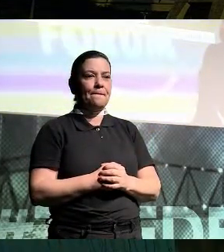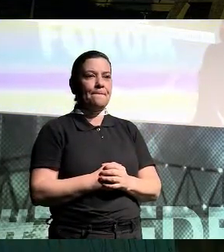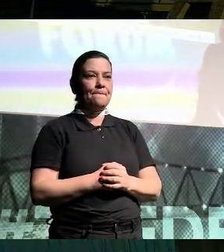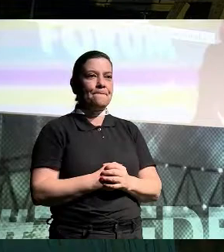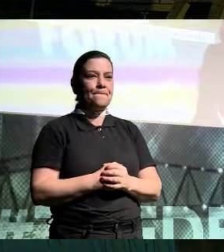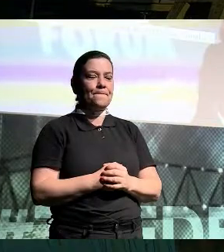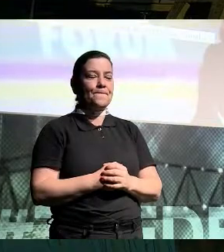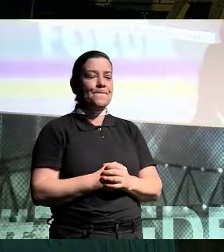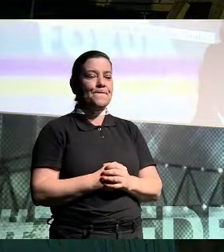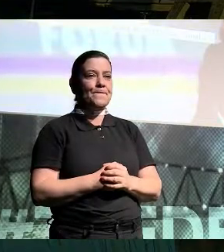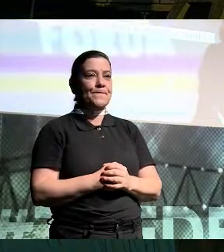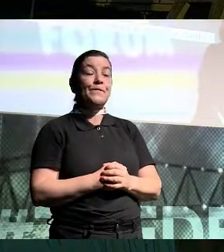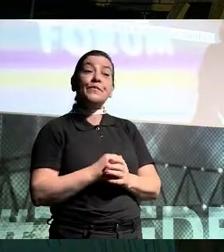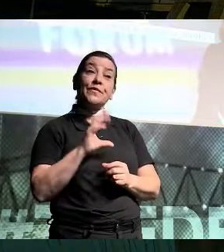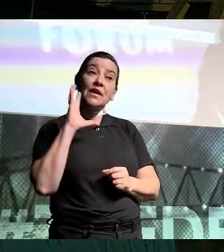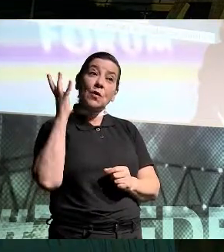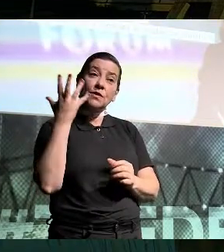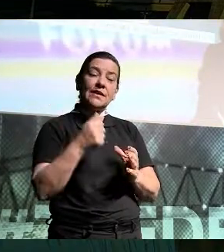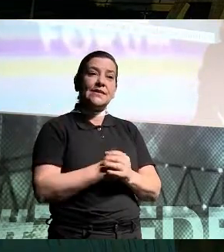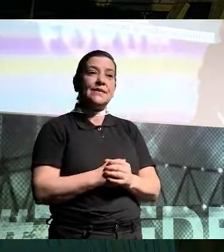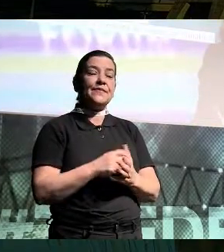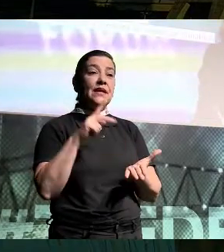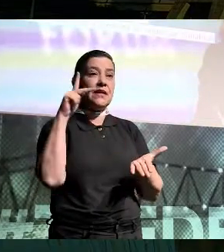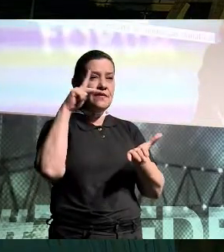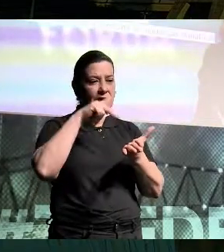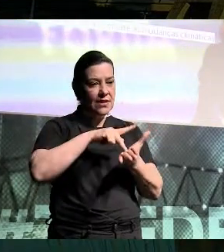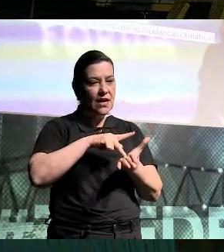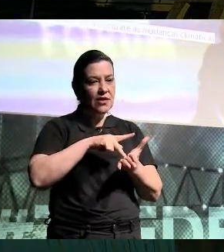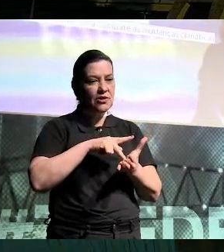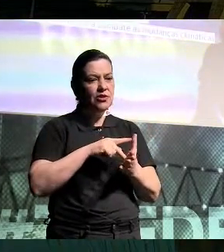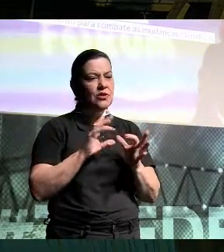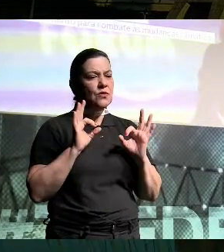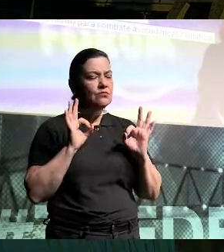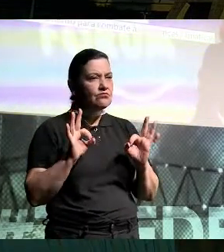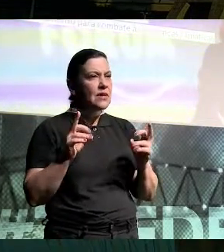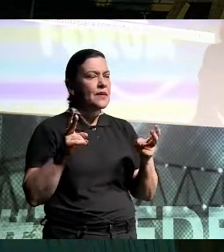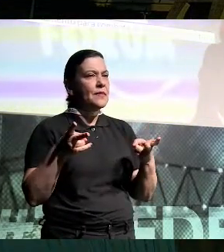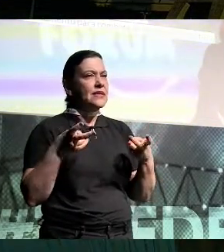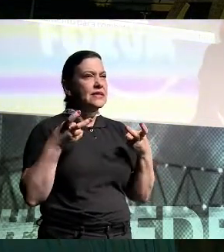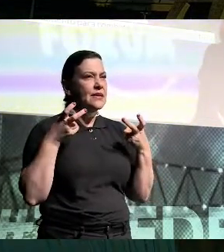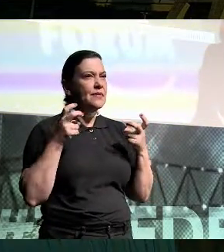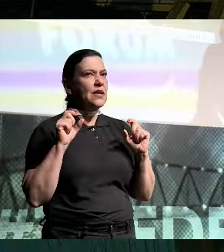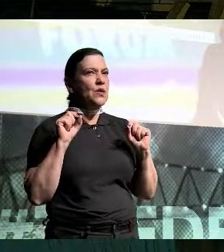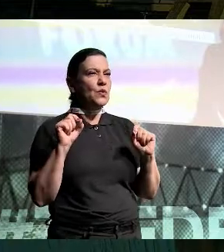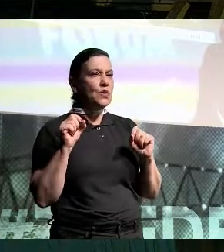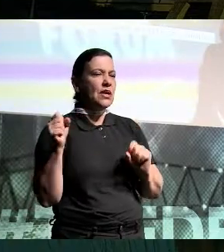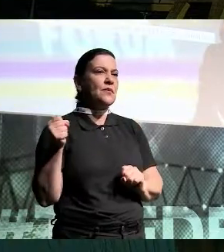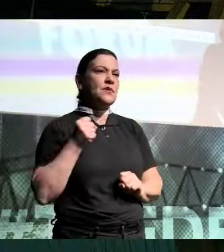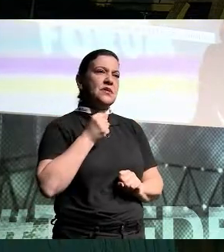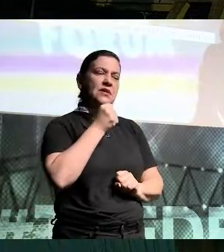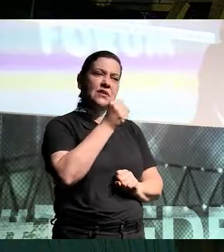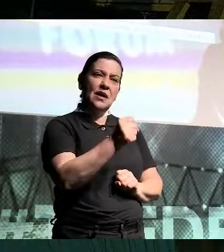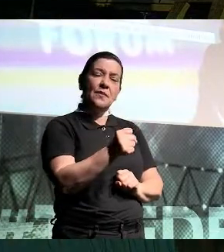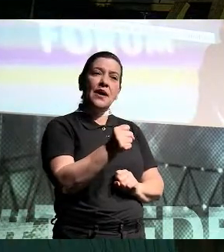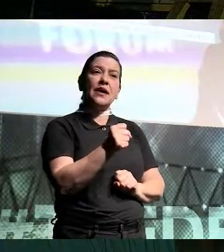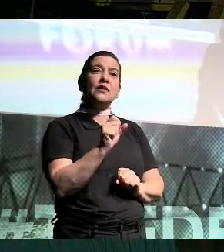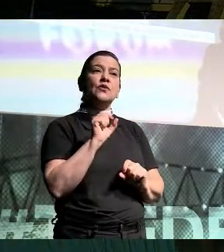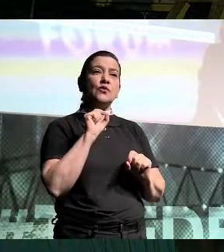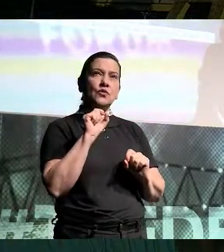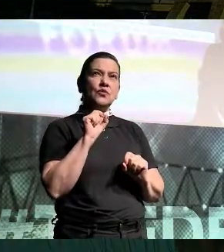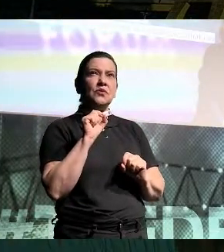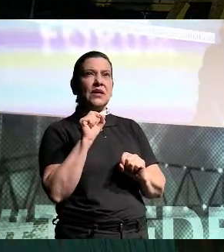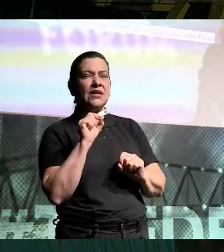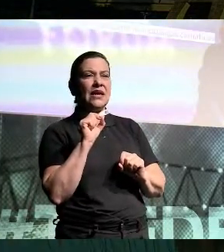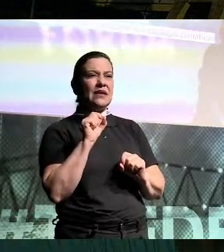né? O que acontece? verdade, tem uma questão que faz sentido desse posicionamento da BlackRock, a princípio, ter recuado um